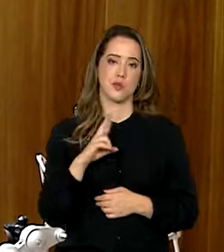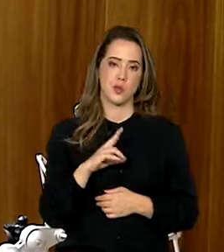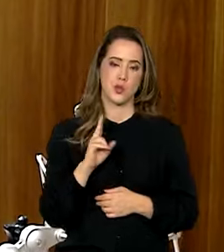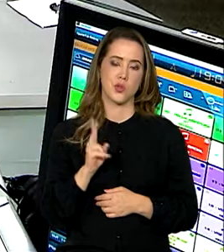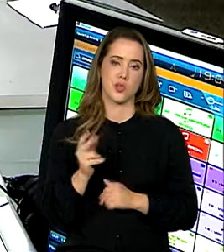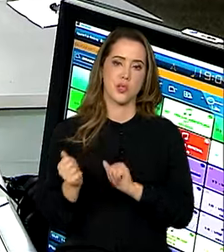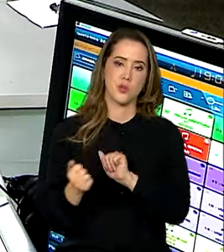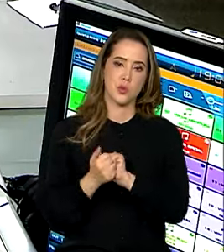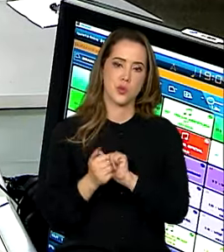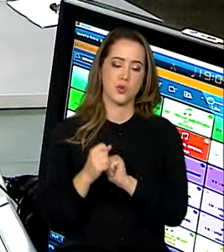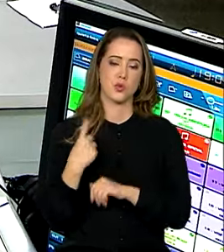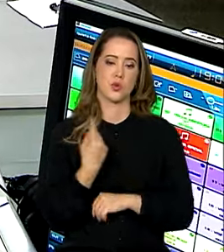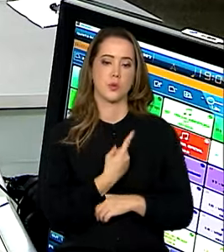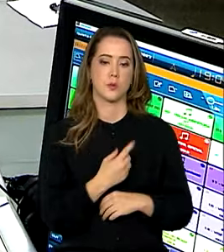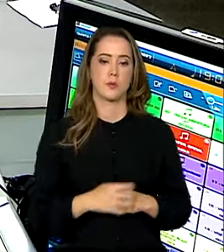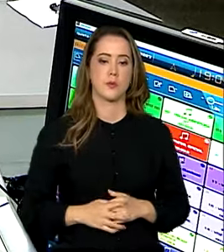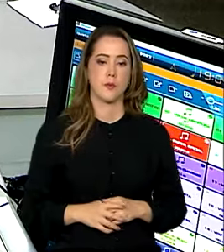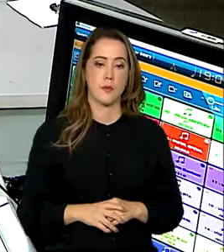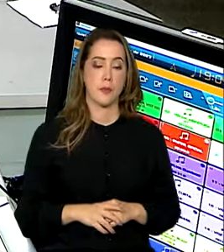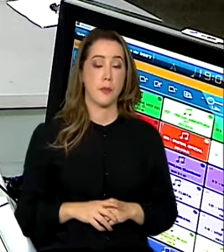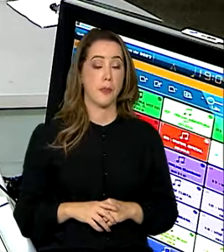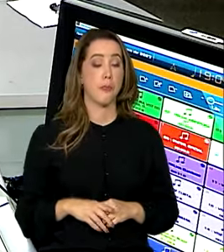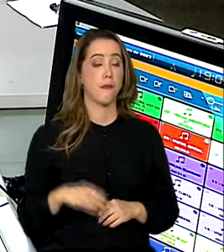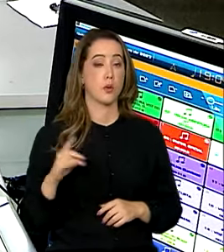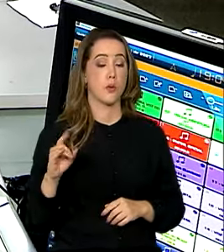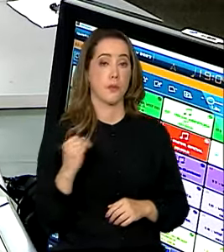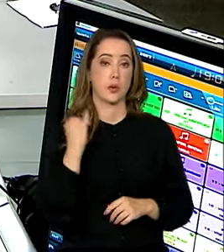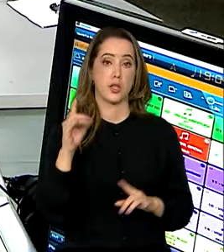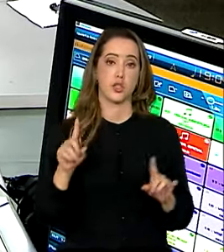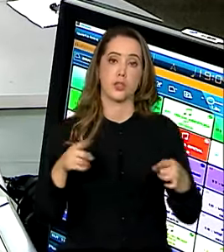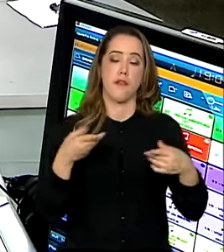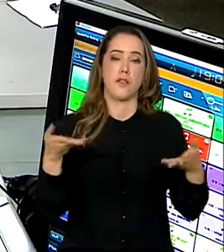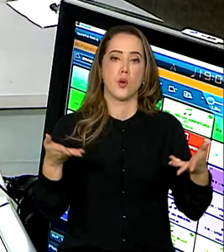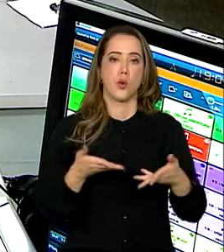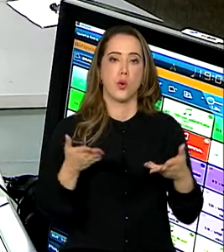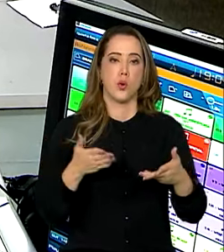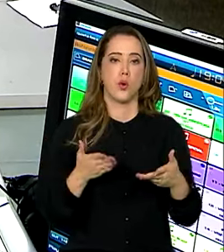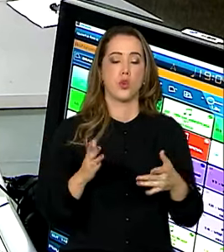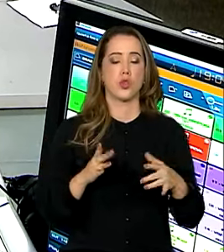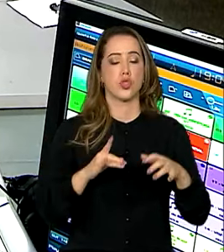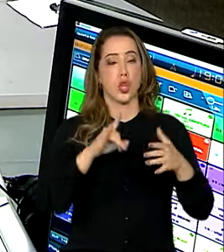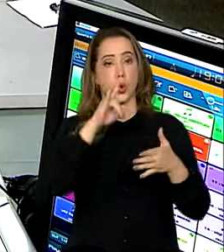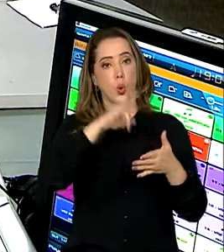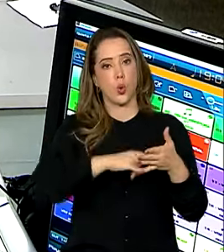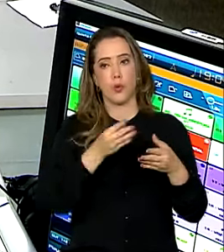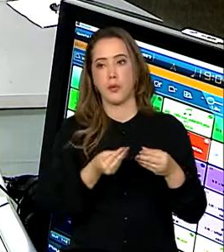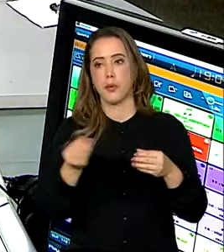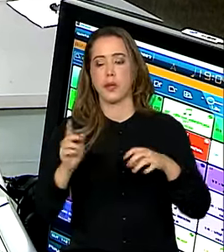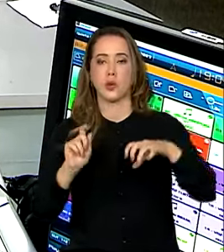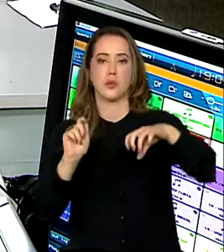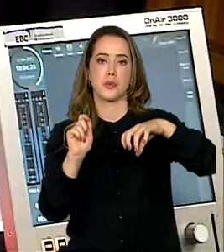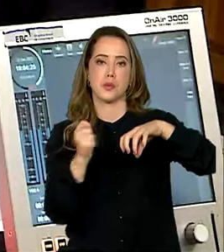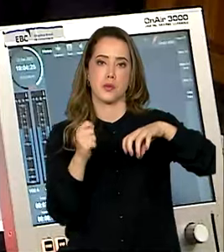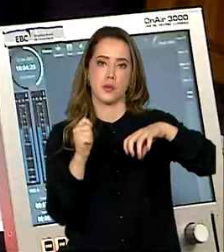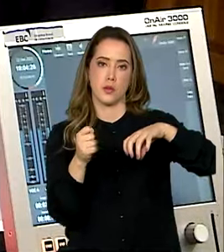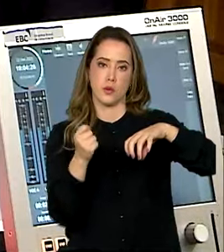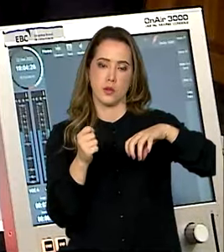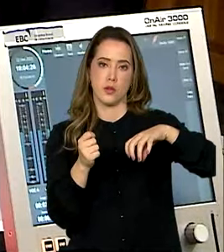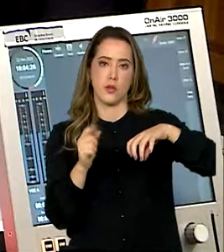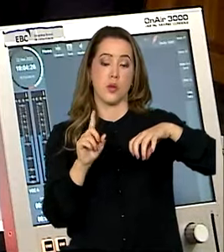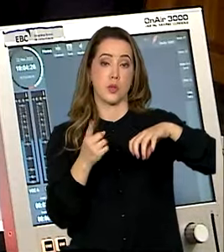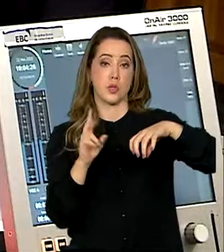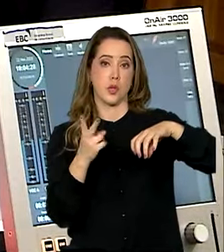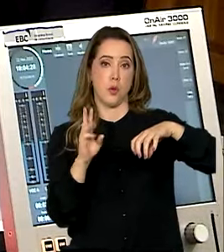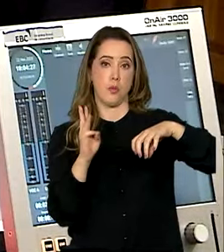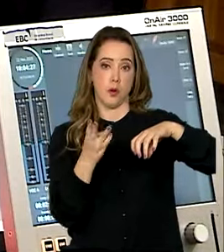caminhado junto conosco. Um dos grandes desafios hoje é a titulação dos quilombolas. Que ações foram anunciadas para diminuir a